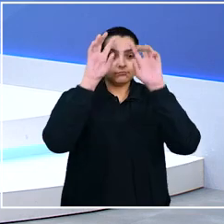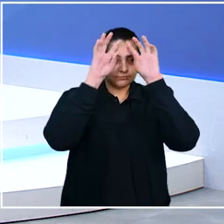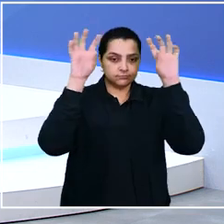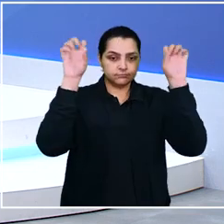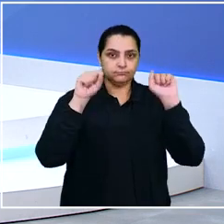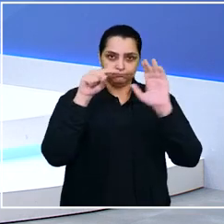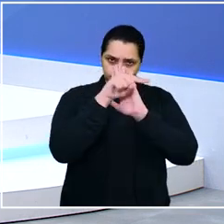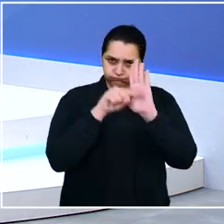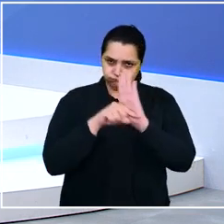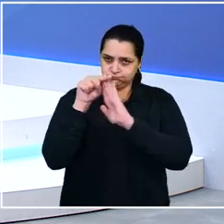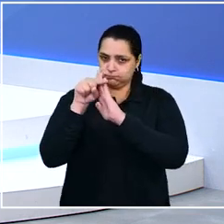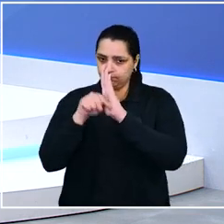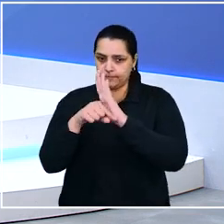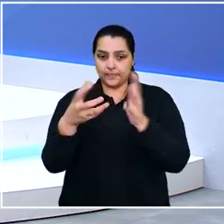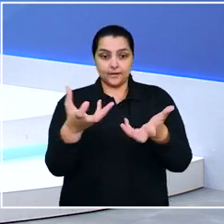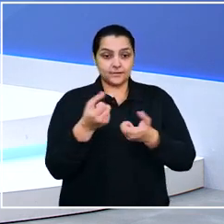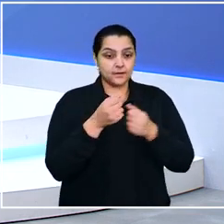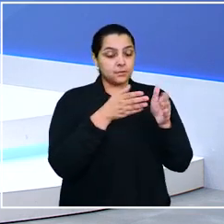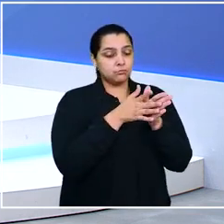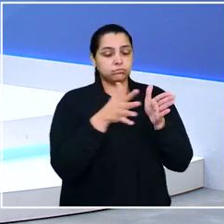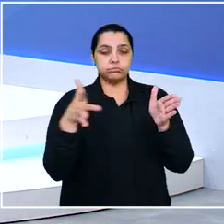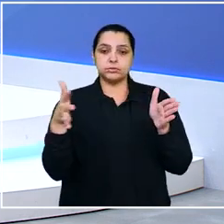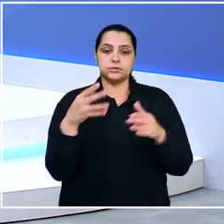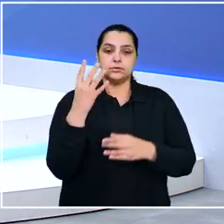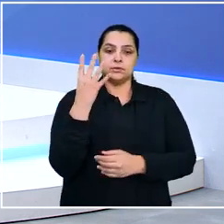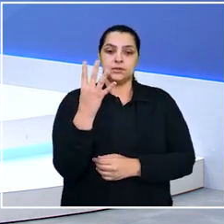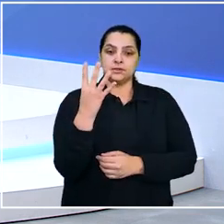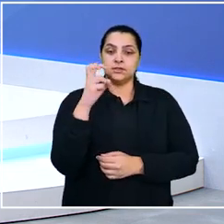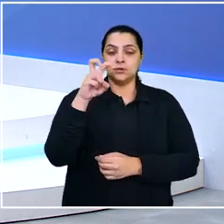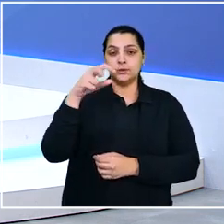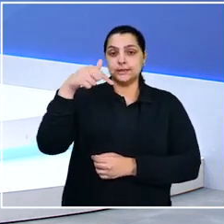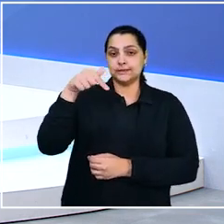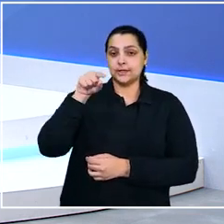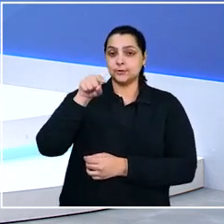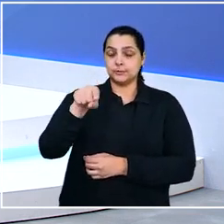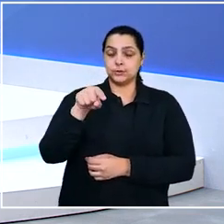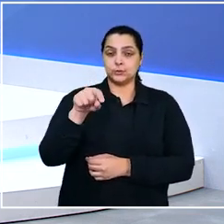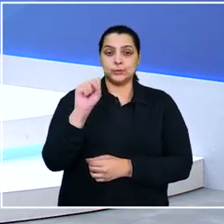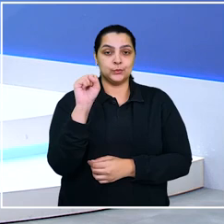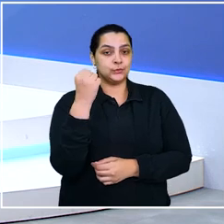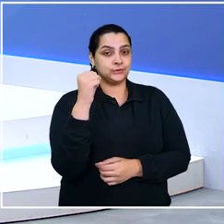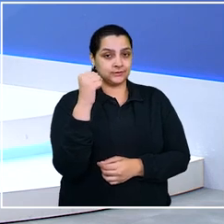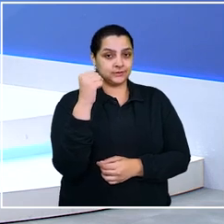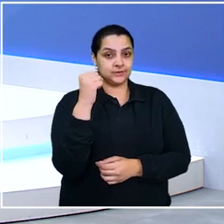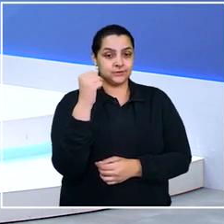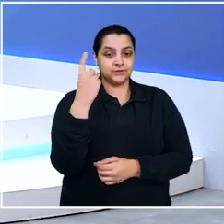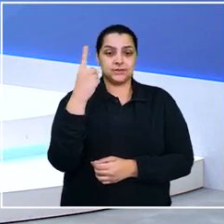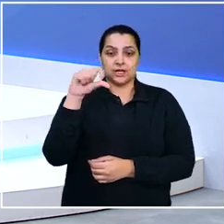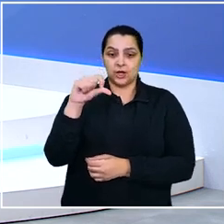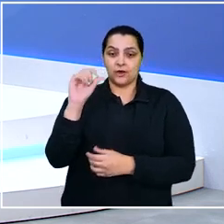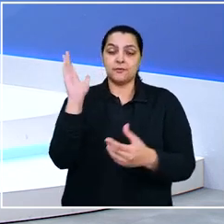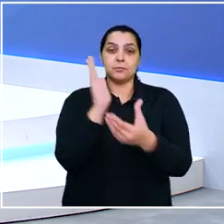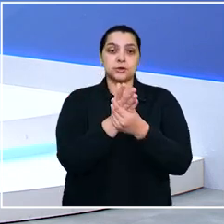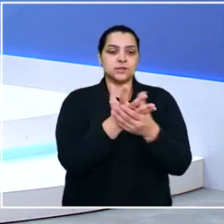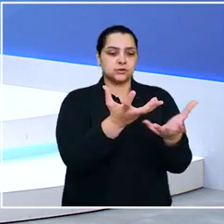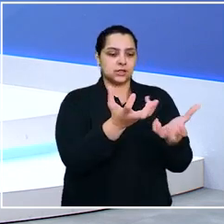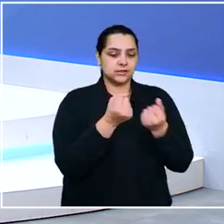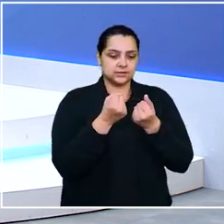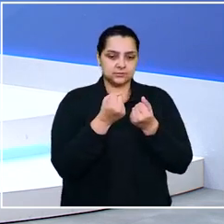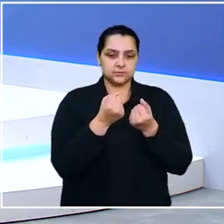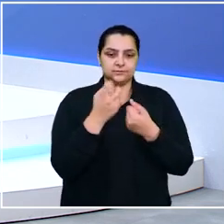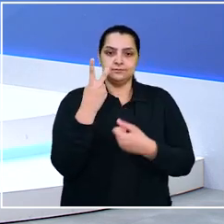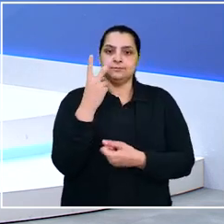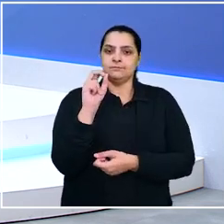analisou mais processos que recebeu ao longo do ano. Foram 457.819 processos